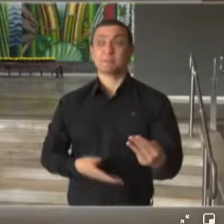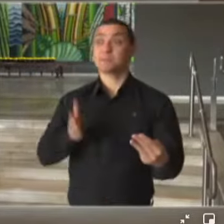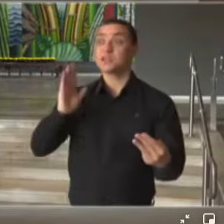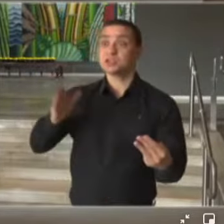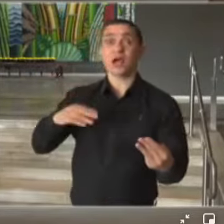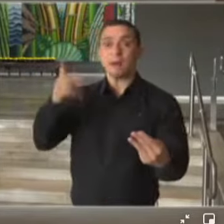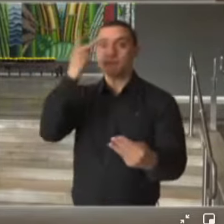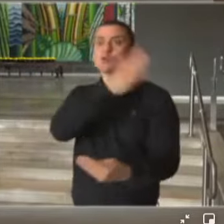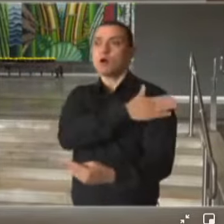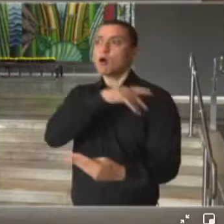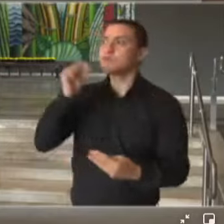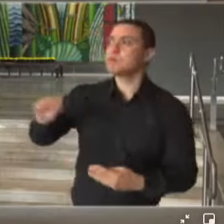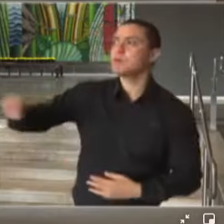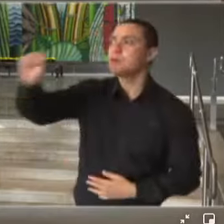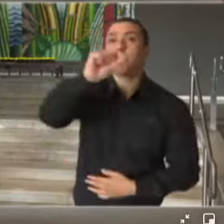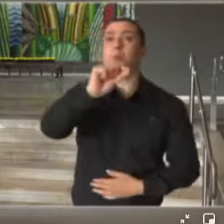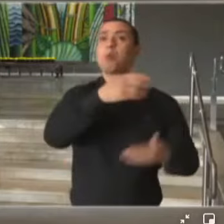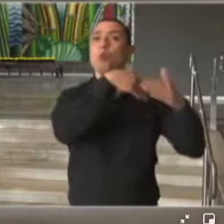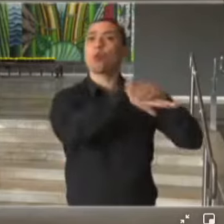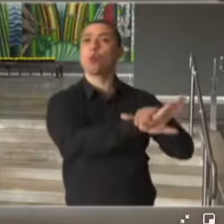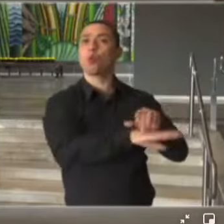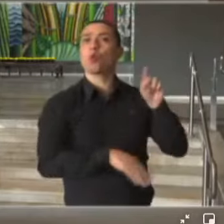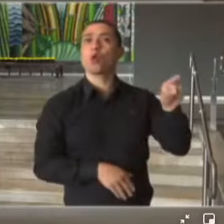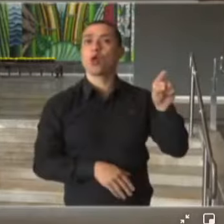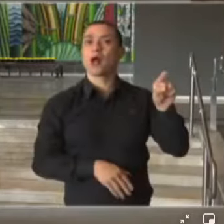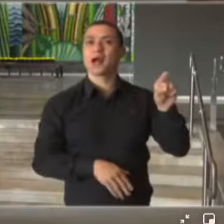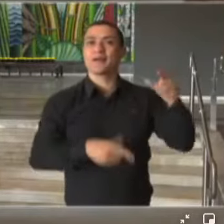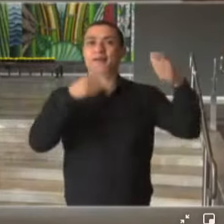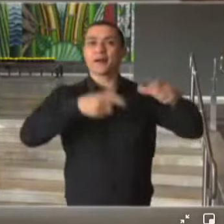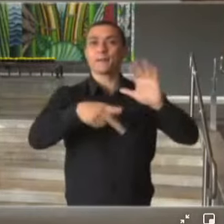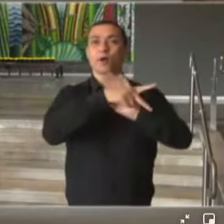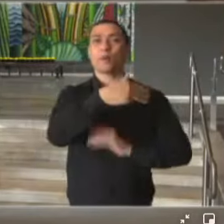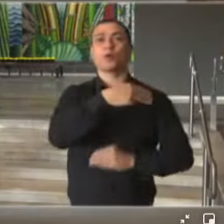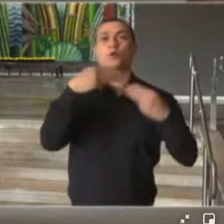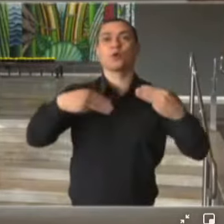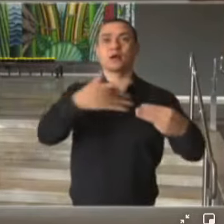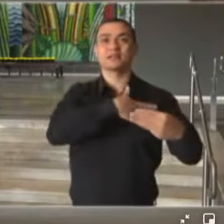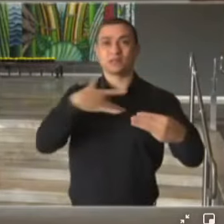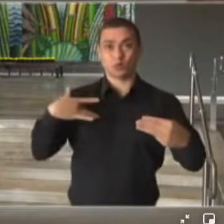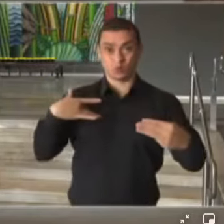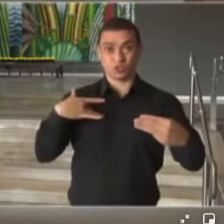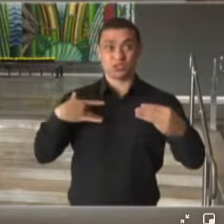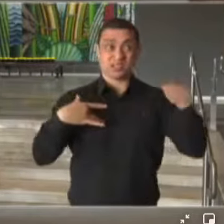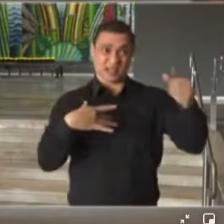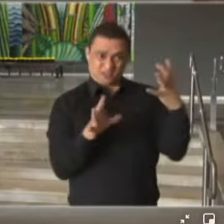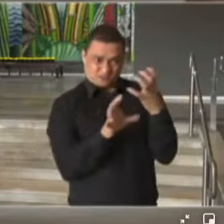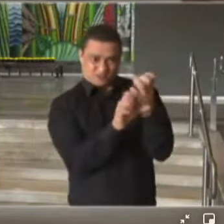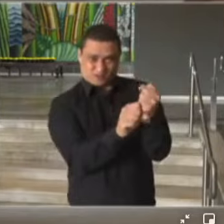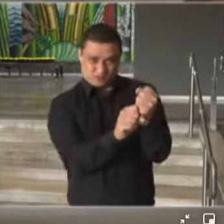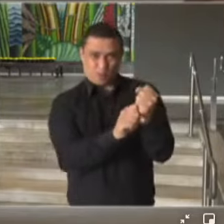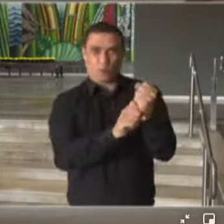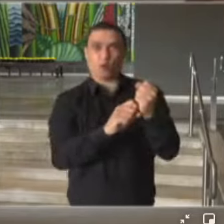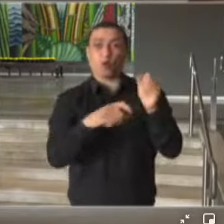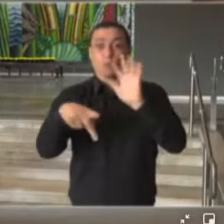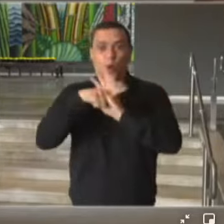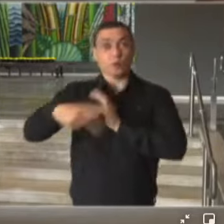estar no braço e está estocada num depósito do Ministério da Saúde. Destas, na proporcionalidade,